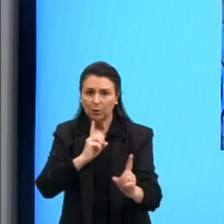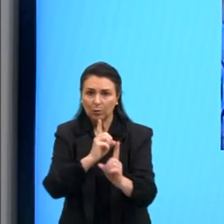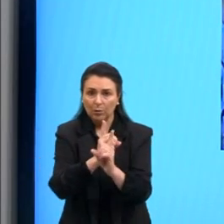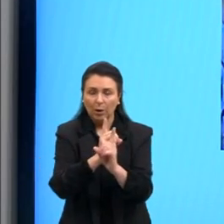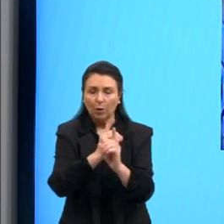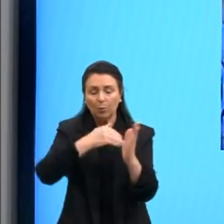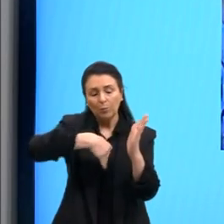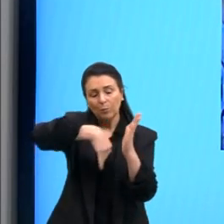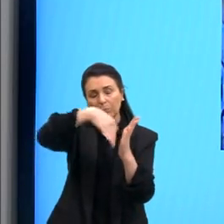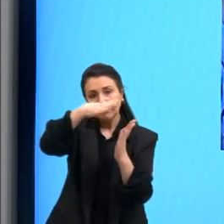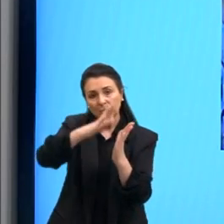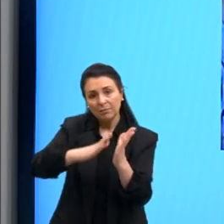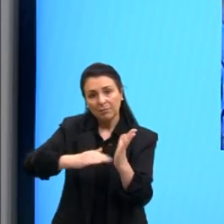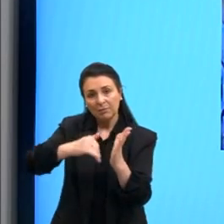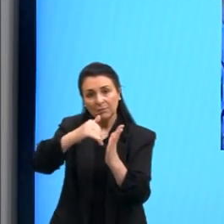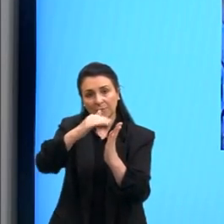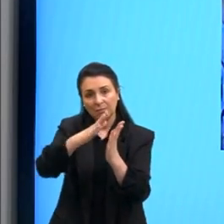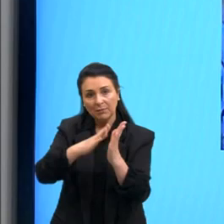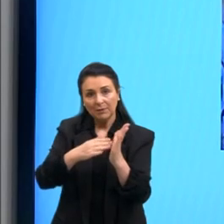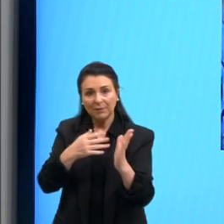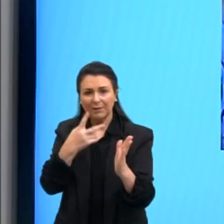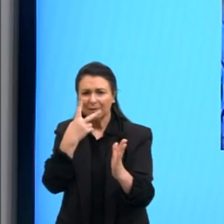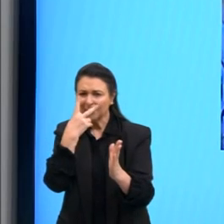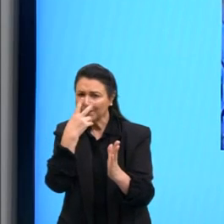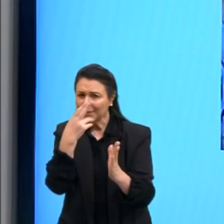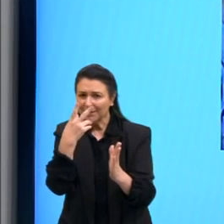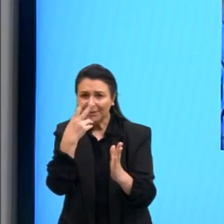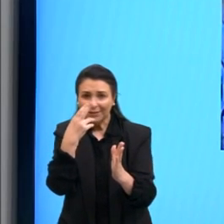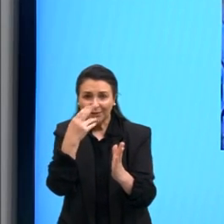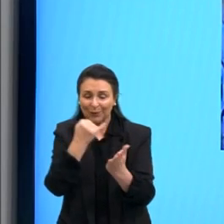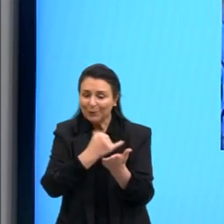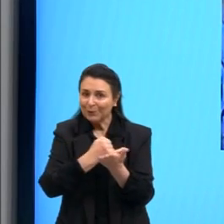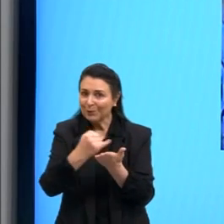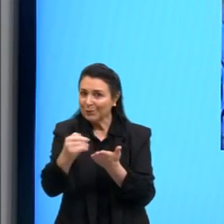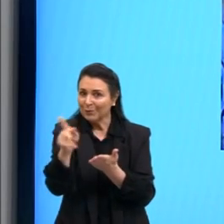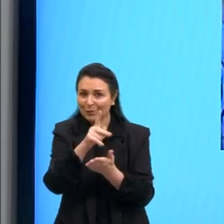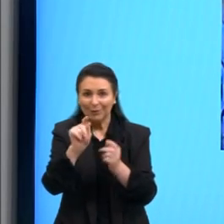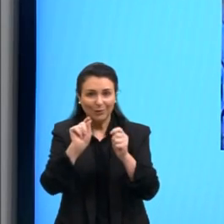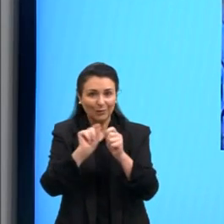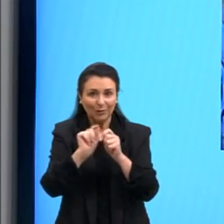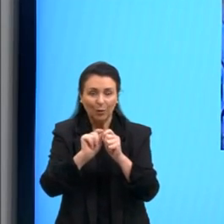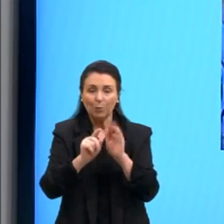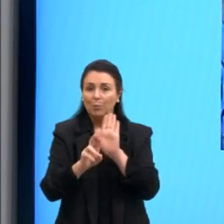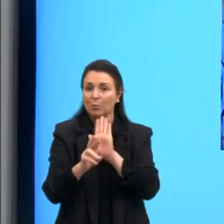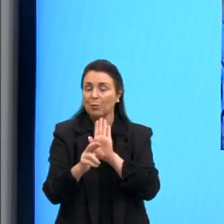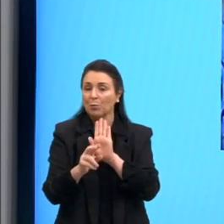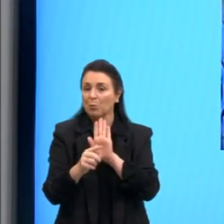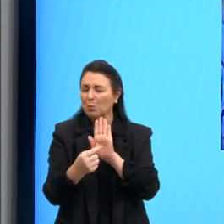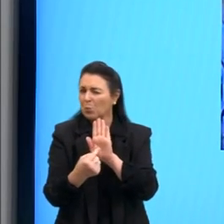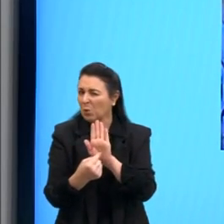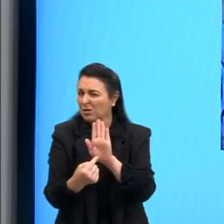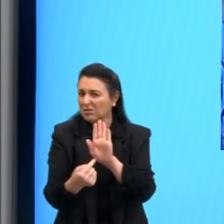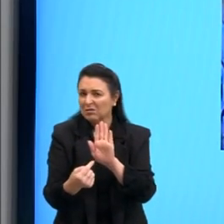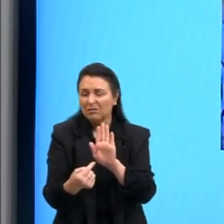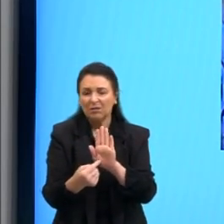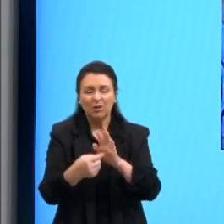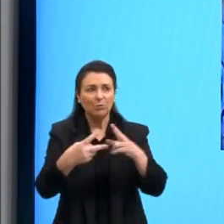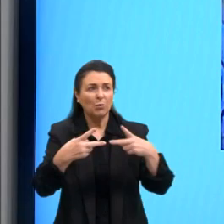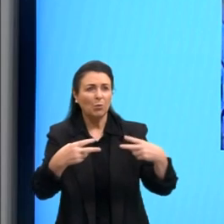pintura bem como está dizendo ali essa introdução. Retratando cenas do cotidiano,